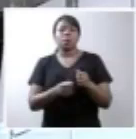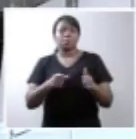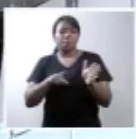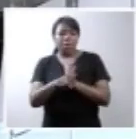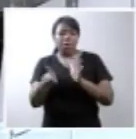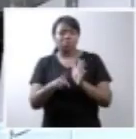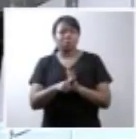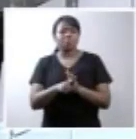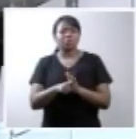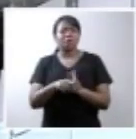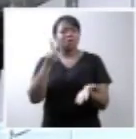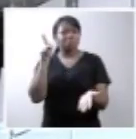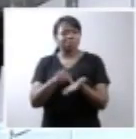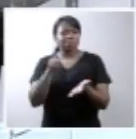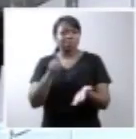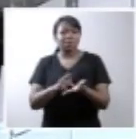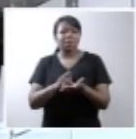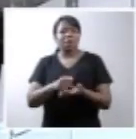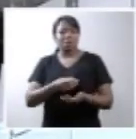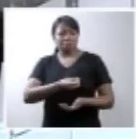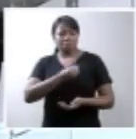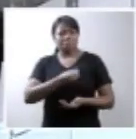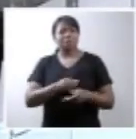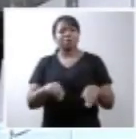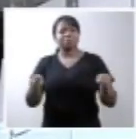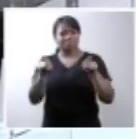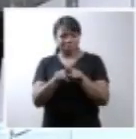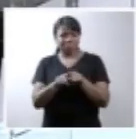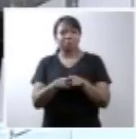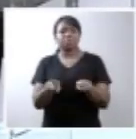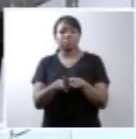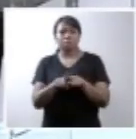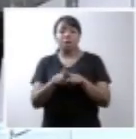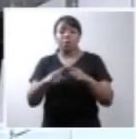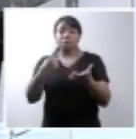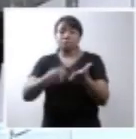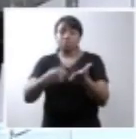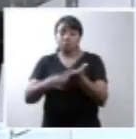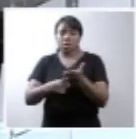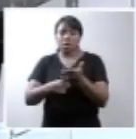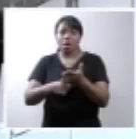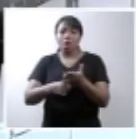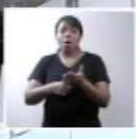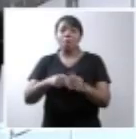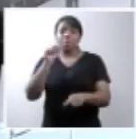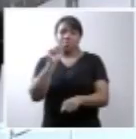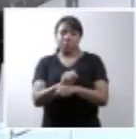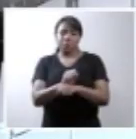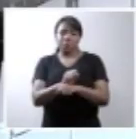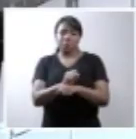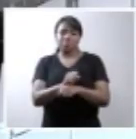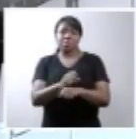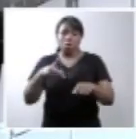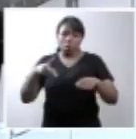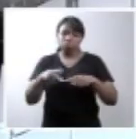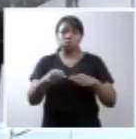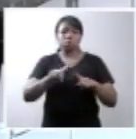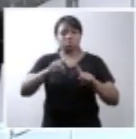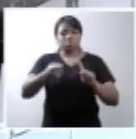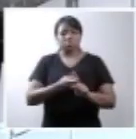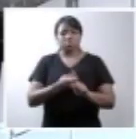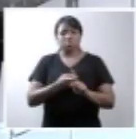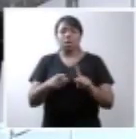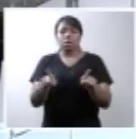viver assim, nunca fosse formulada para a fim de se decidir uma interrupção de gestação. E acompanhando as duas